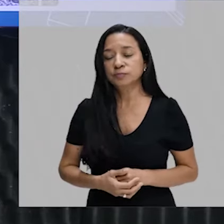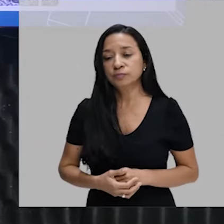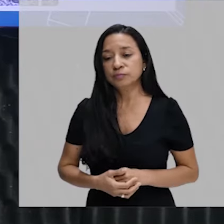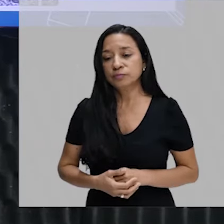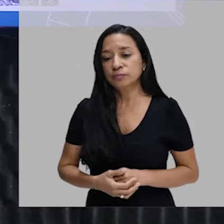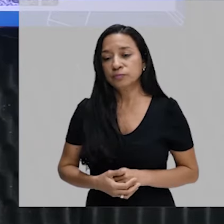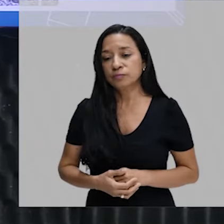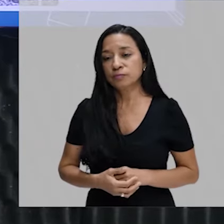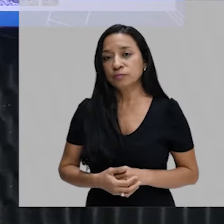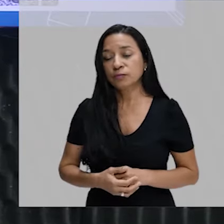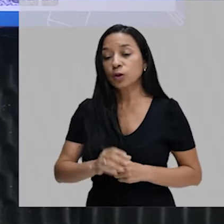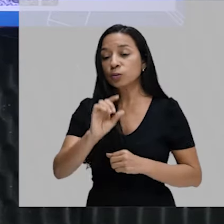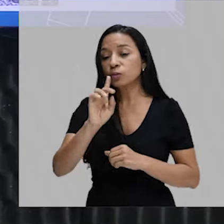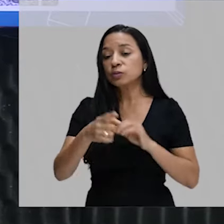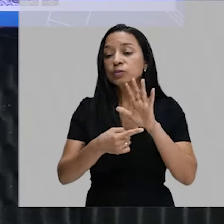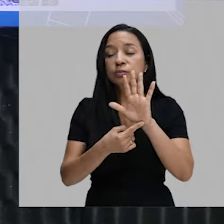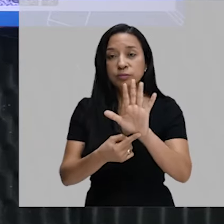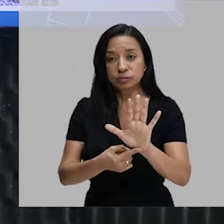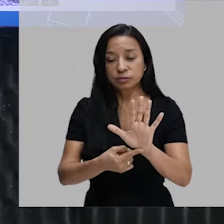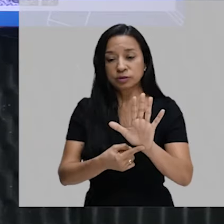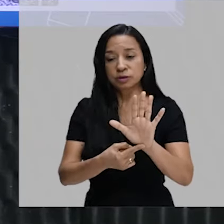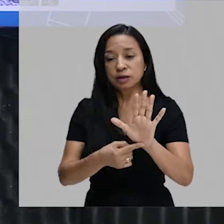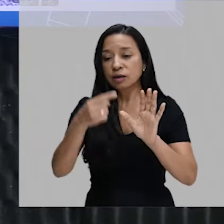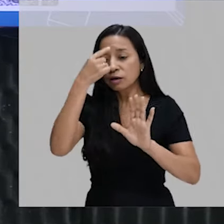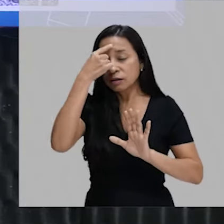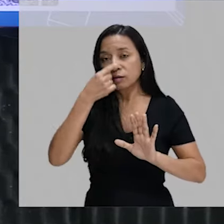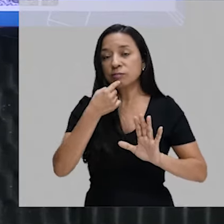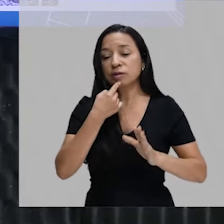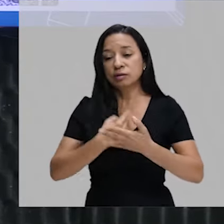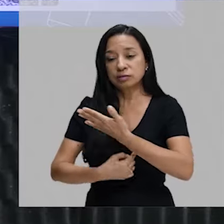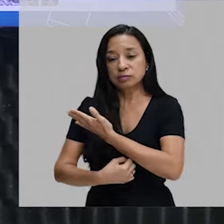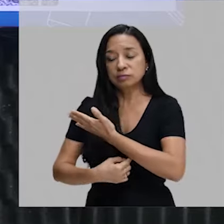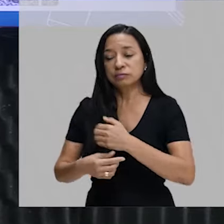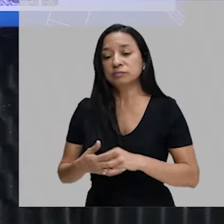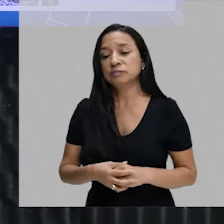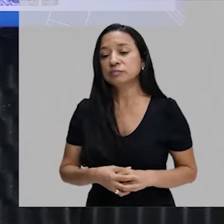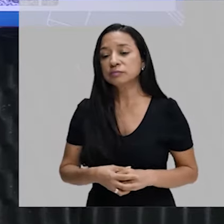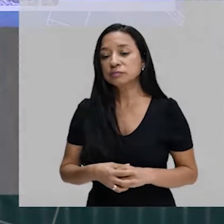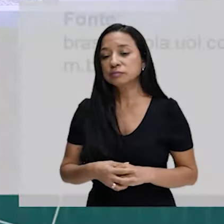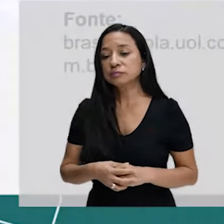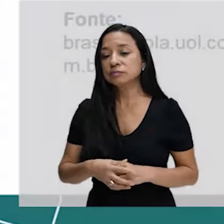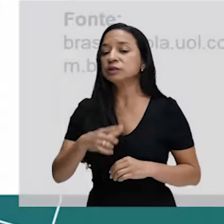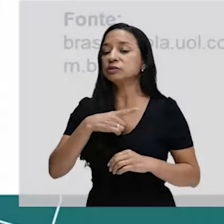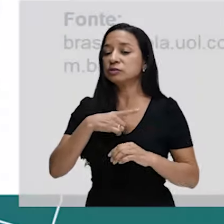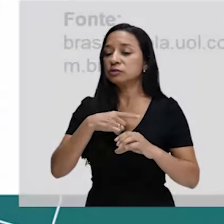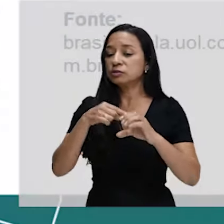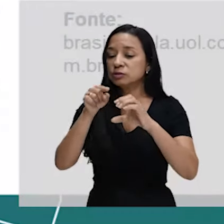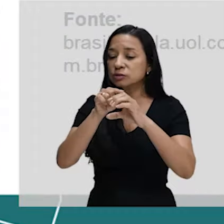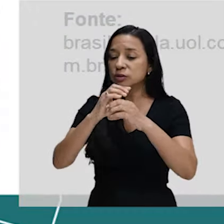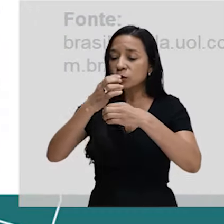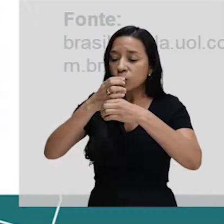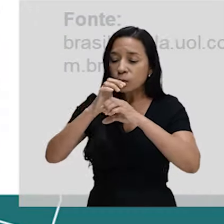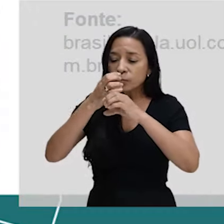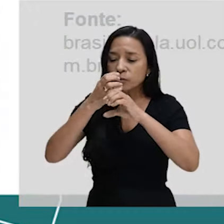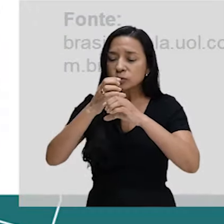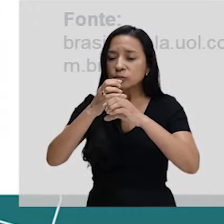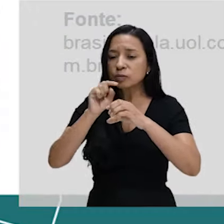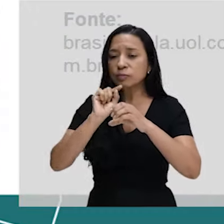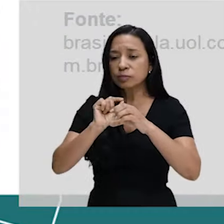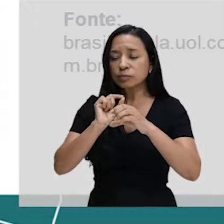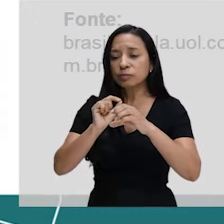Então, pessoal, só para mostrar para vocês, essa é a imagem obtida de um microscópio eletrônico.